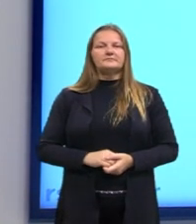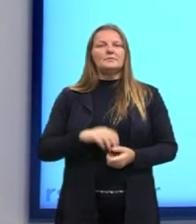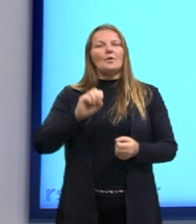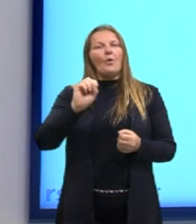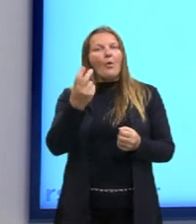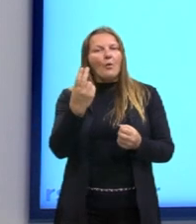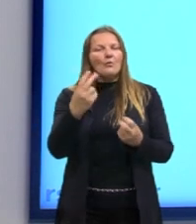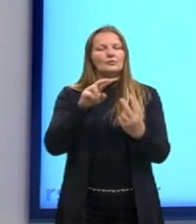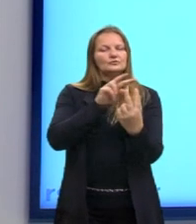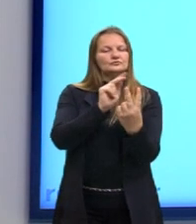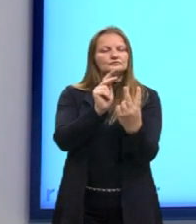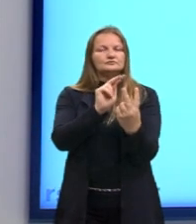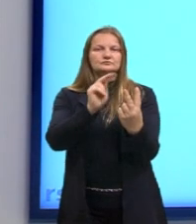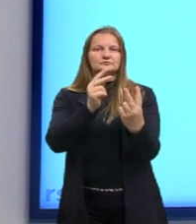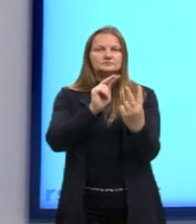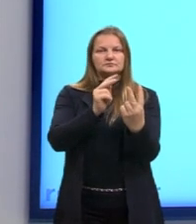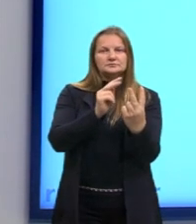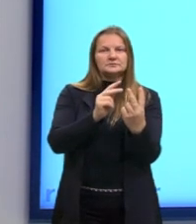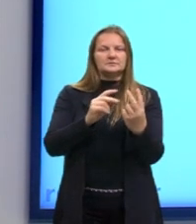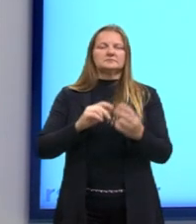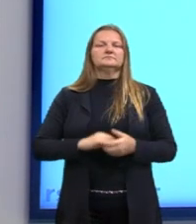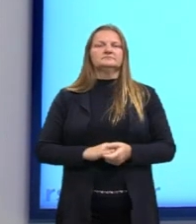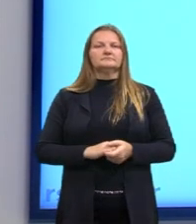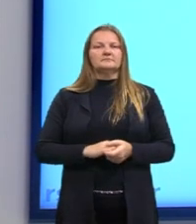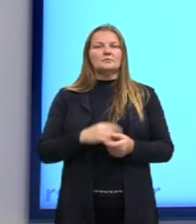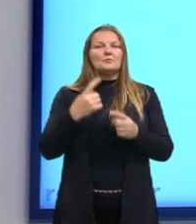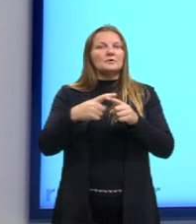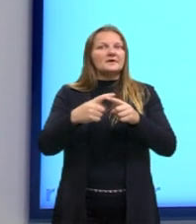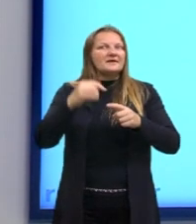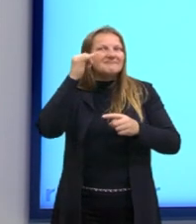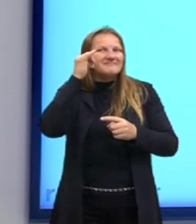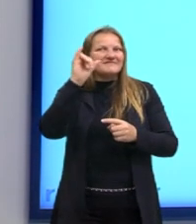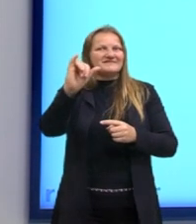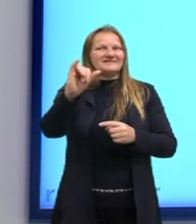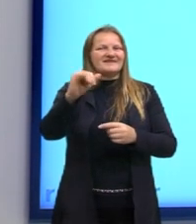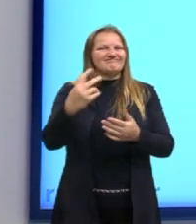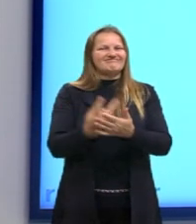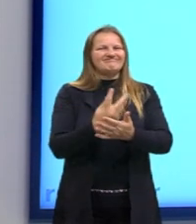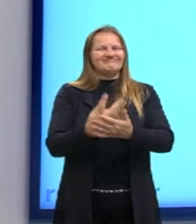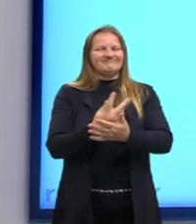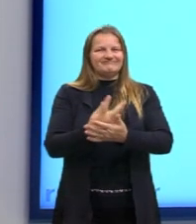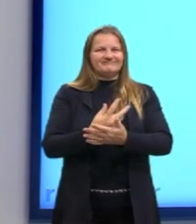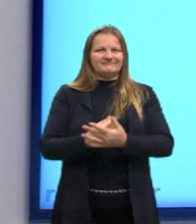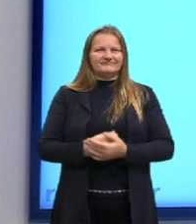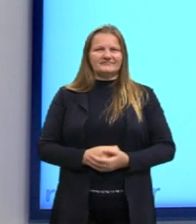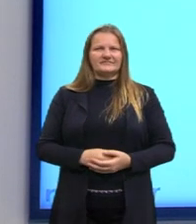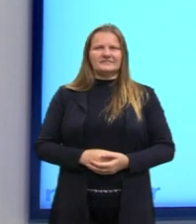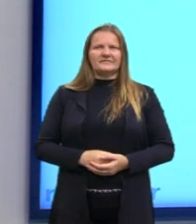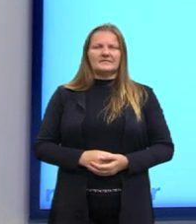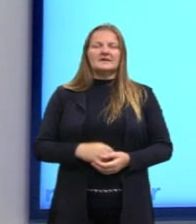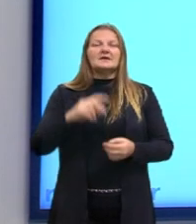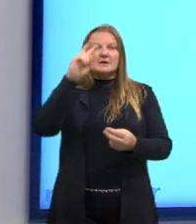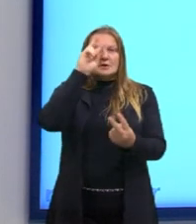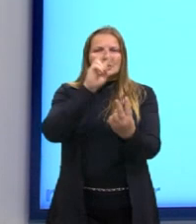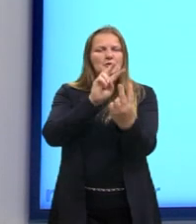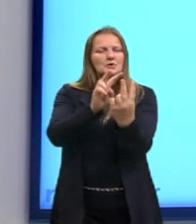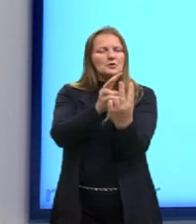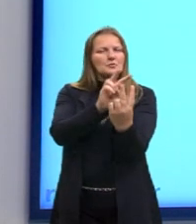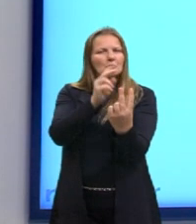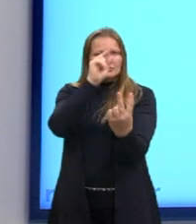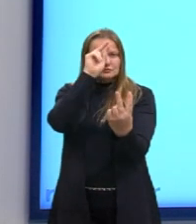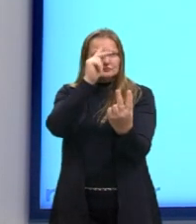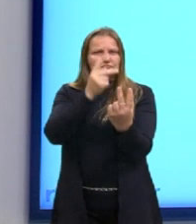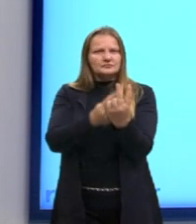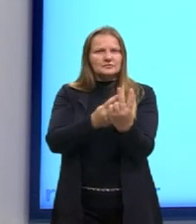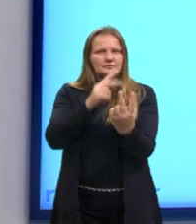Olha, então, esse é o método científico para evitar erros. Então, olha, o enunciado do problema, as hipóteses, o que poderia